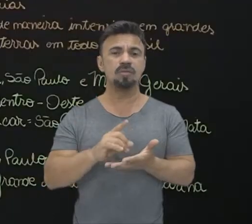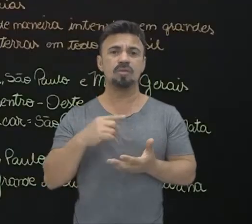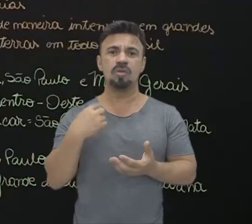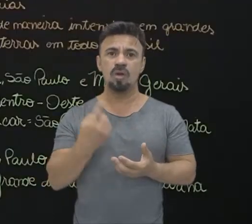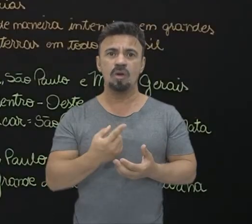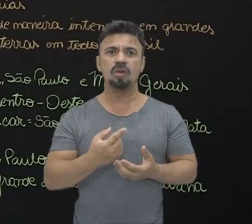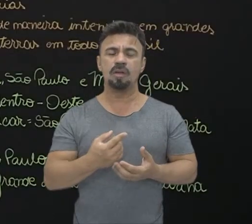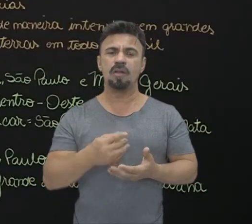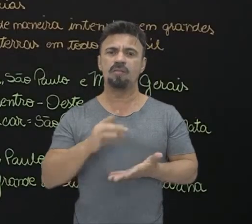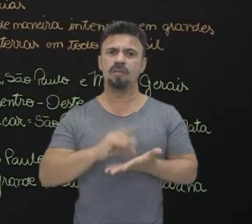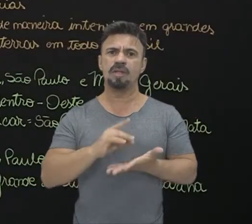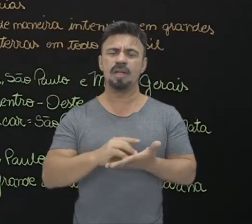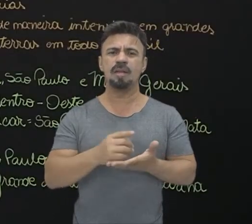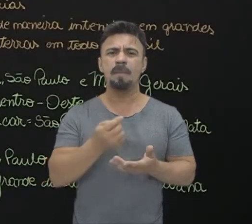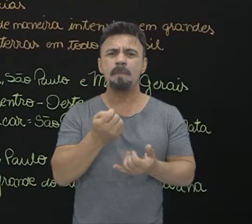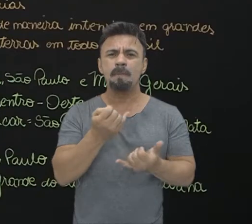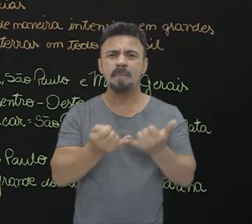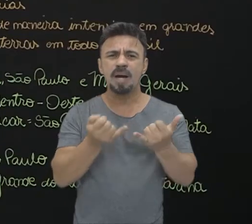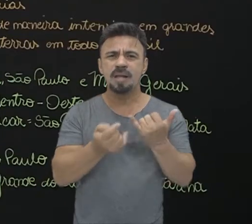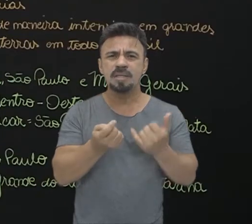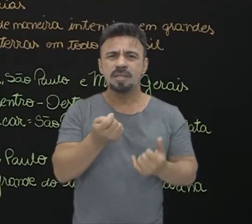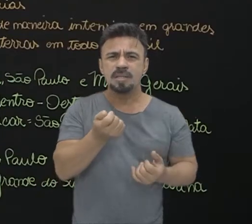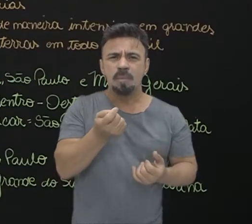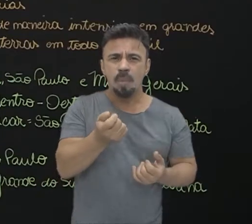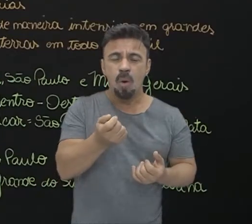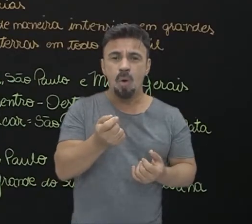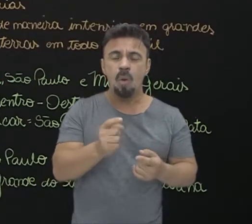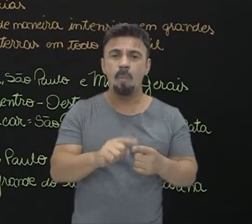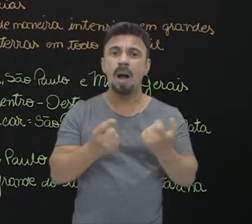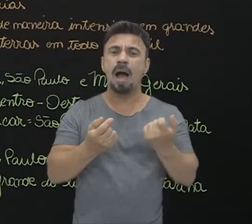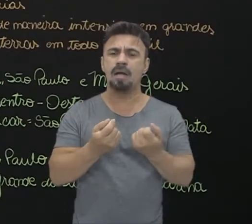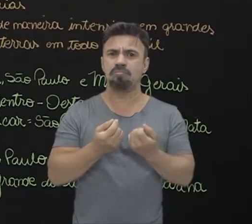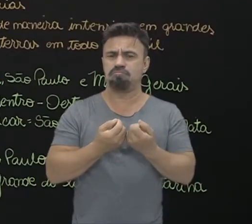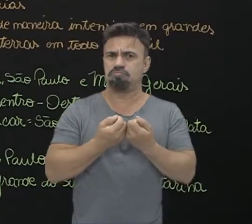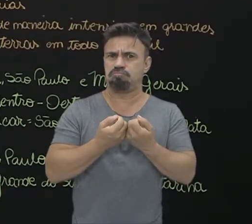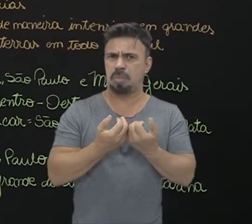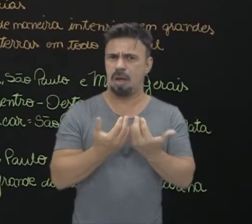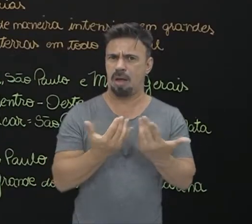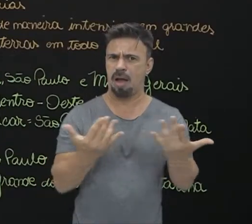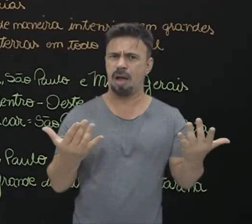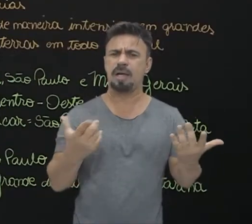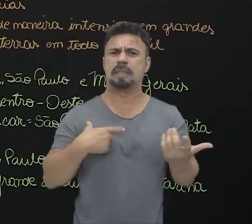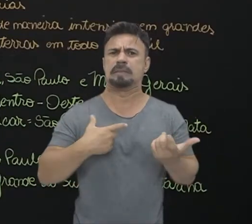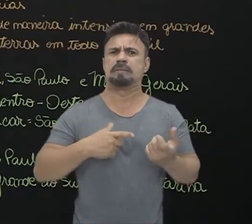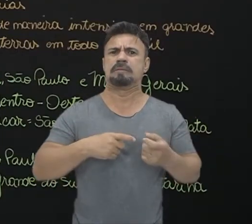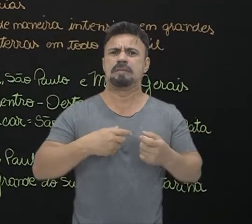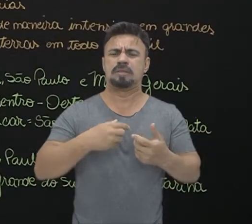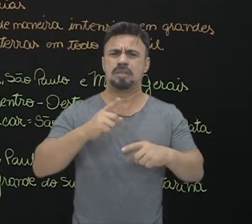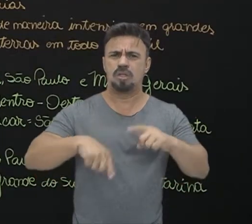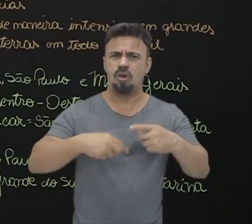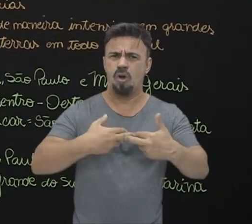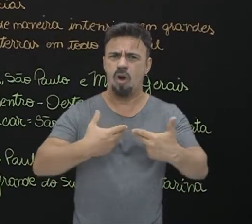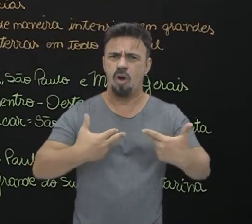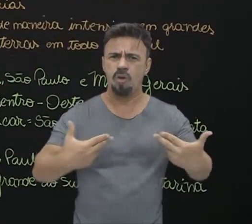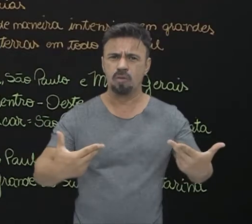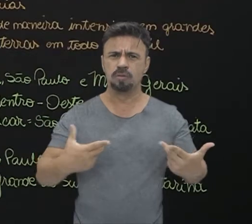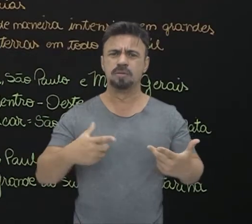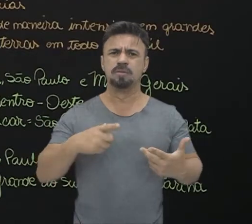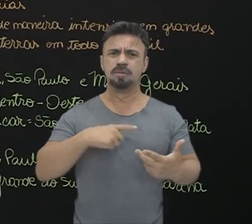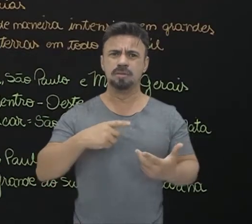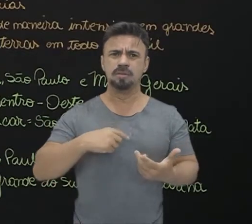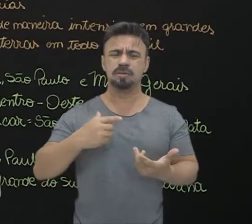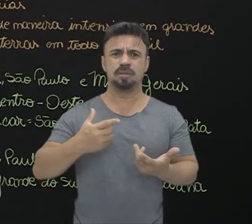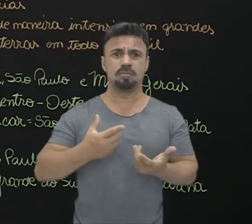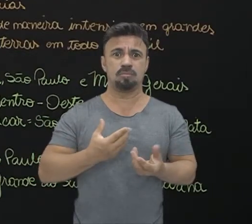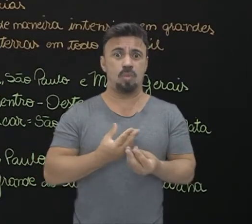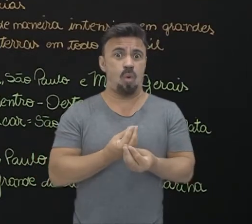Apesar de parecer pouco, mas é muita coisa, muita produção. O volume, ele é